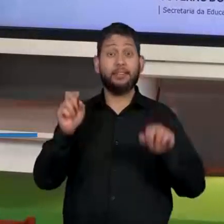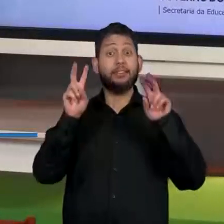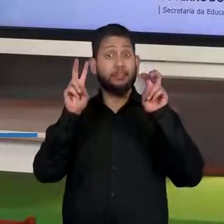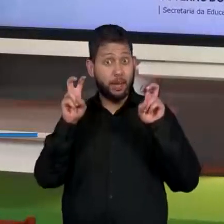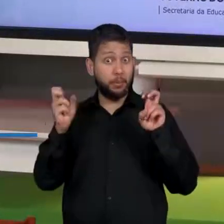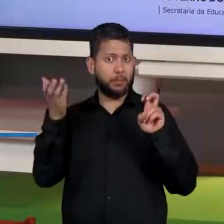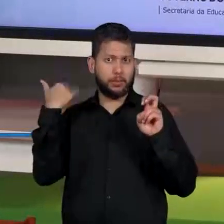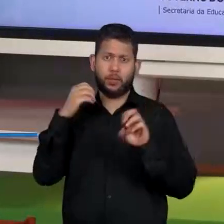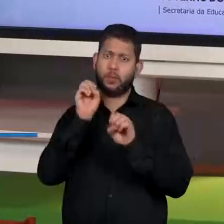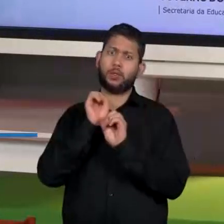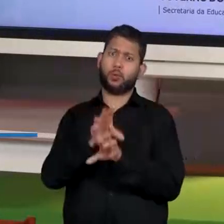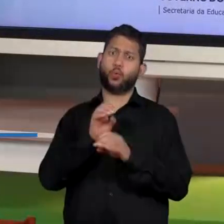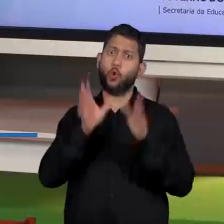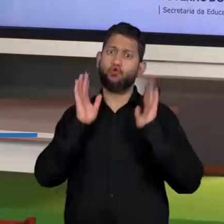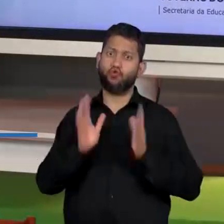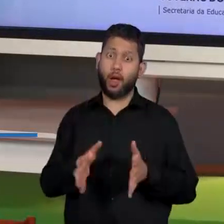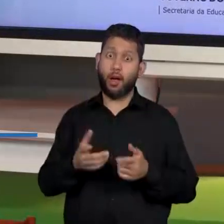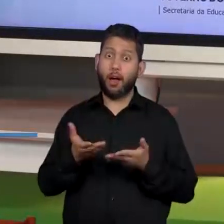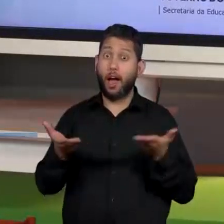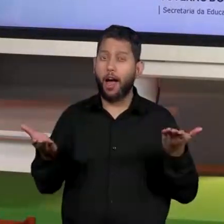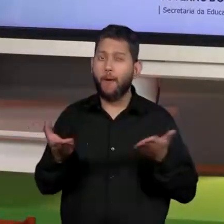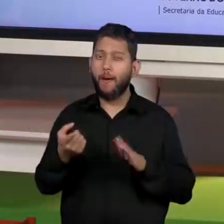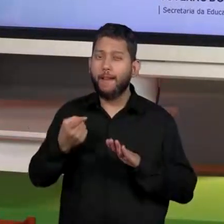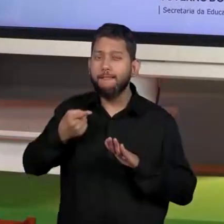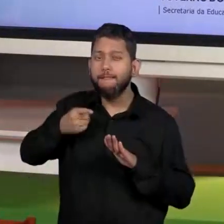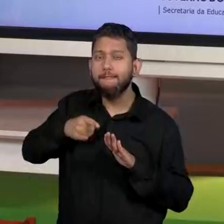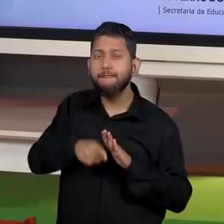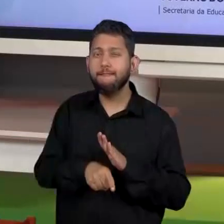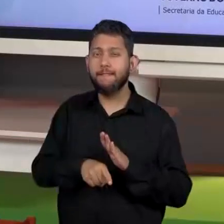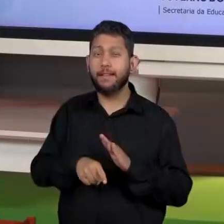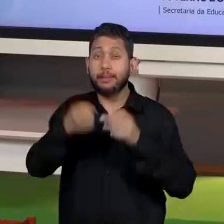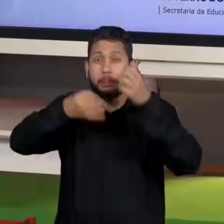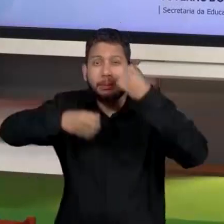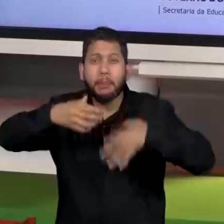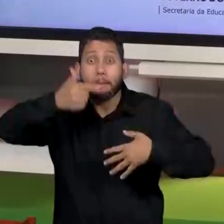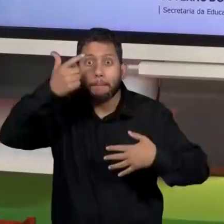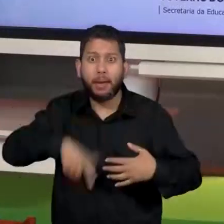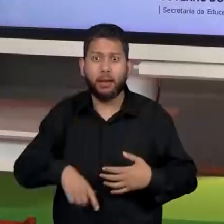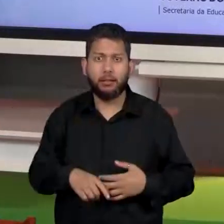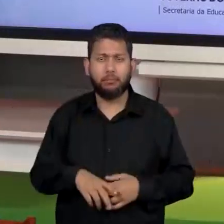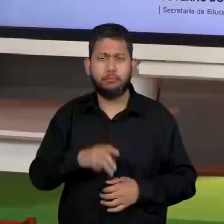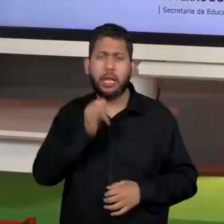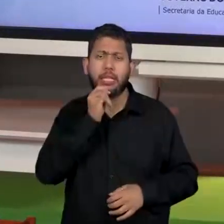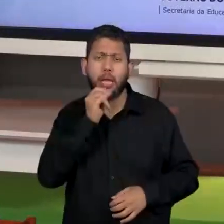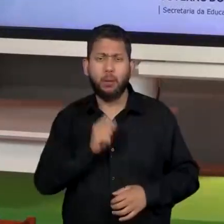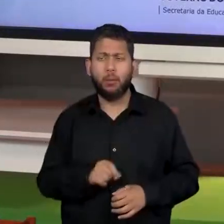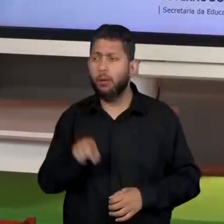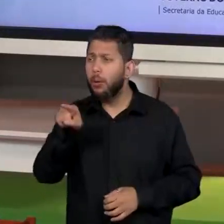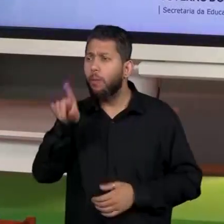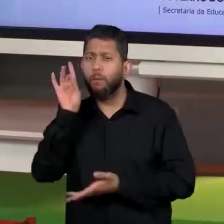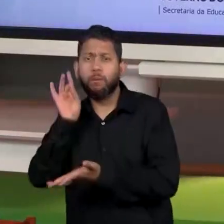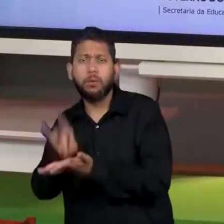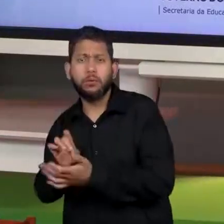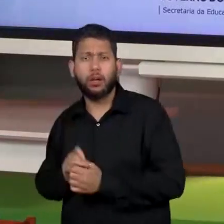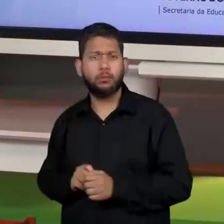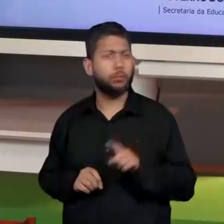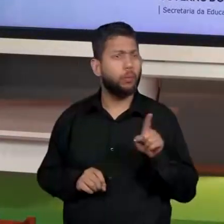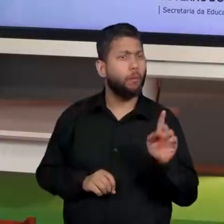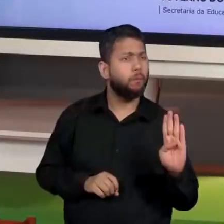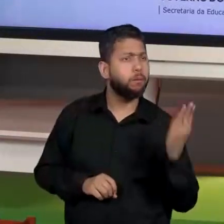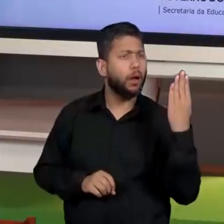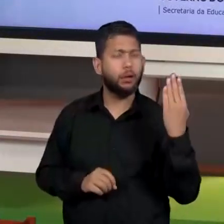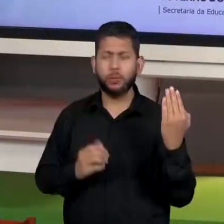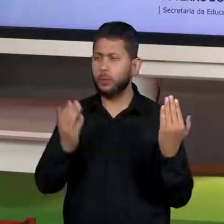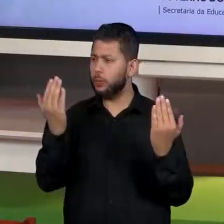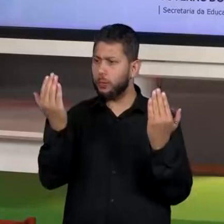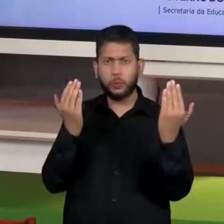já conhecido de vocês. Descobrir o que é verdadeiro ou falso e um texto lido e uma notícia recebida,